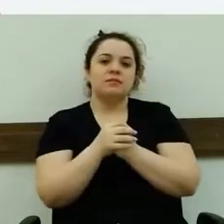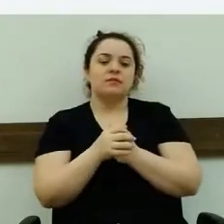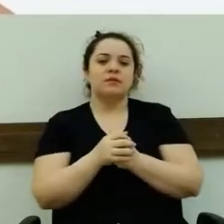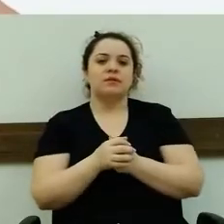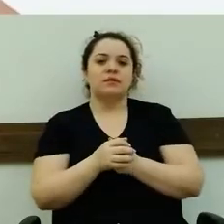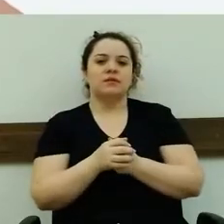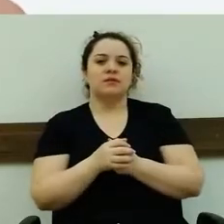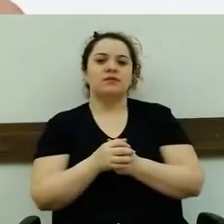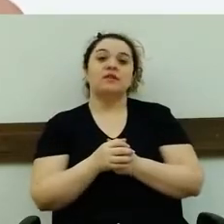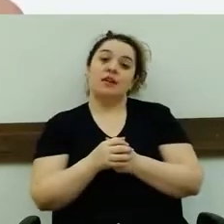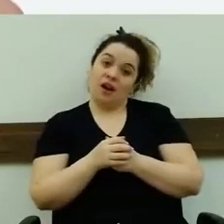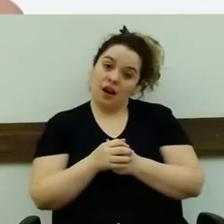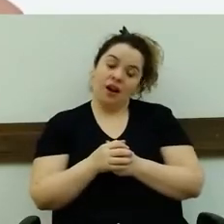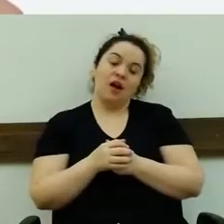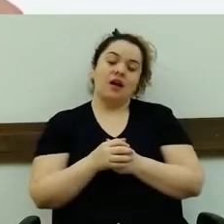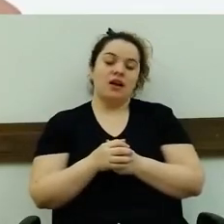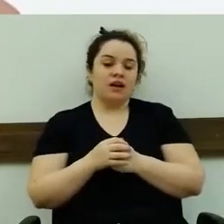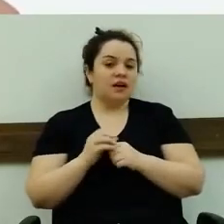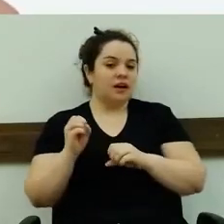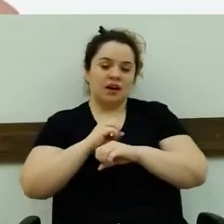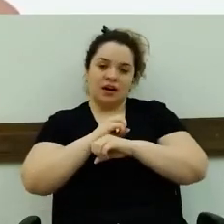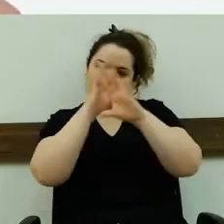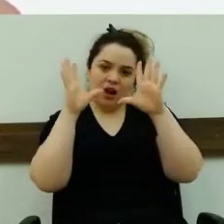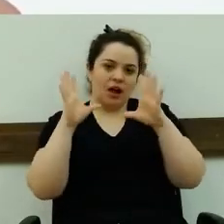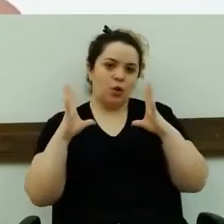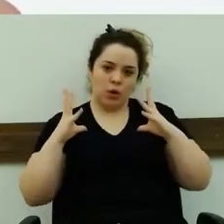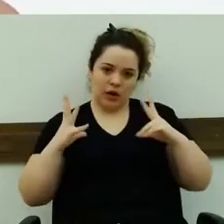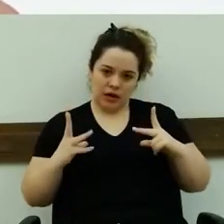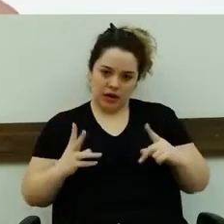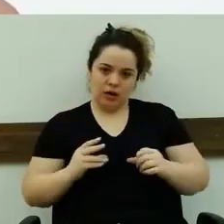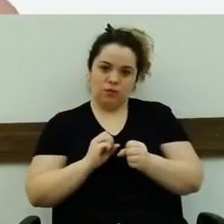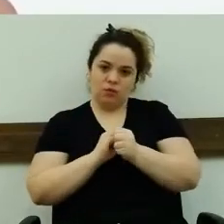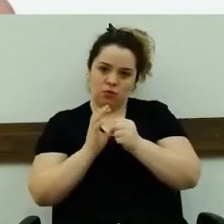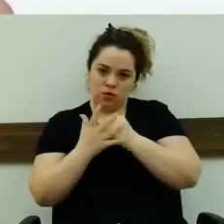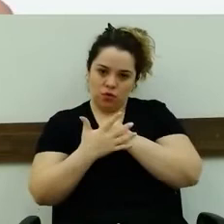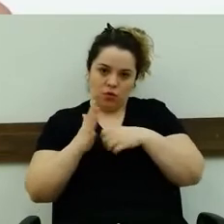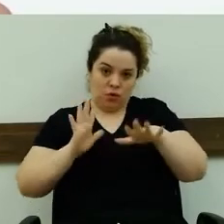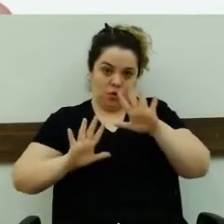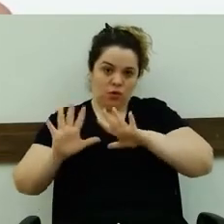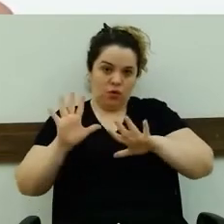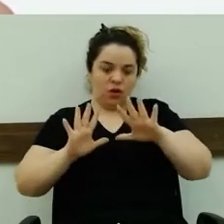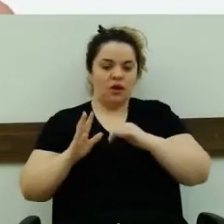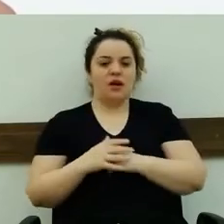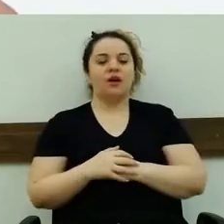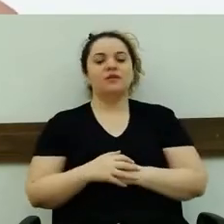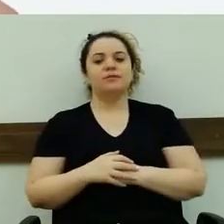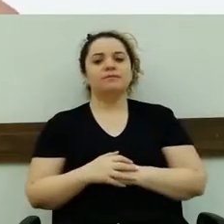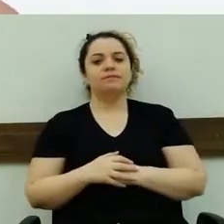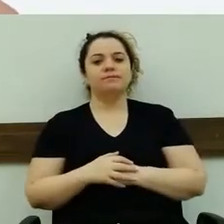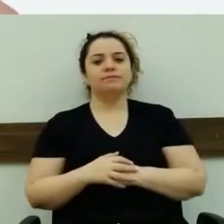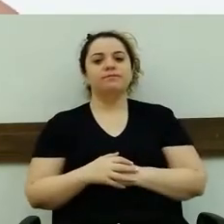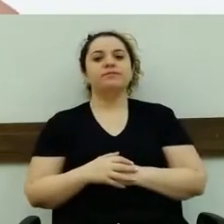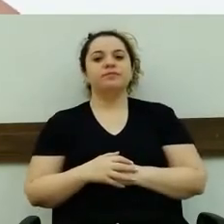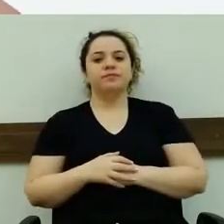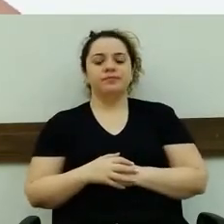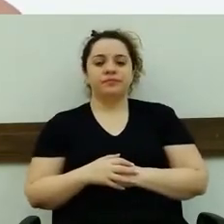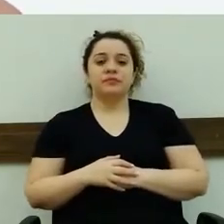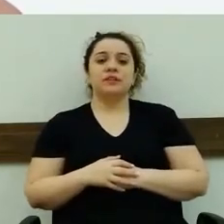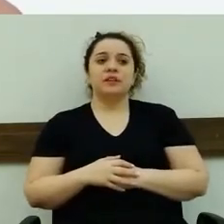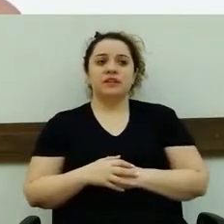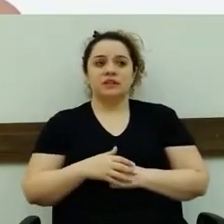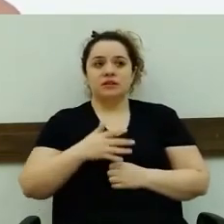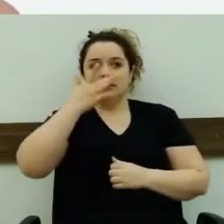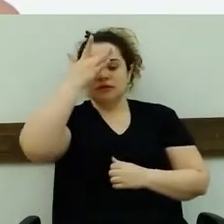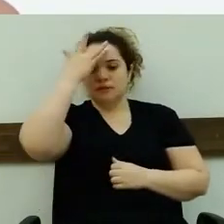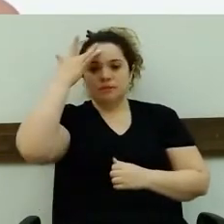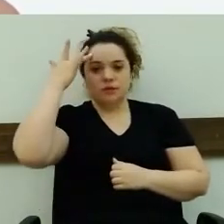do coronga para proteger ela. E ali eu saio renovado. Então, essas pessoas, a gente tem